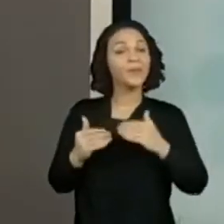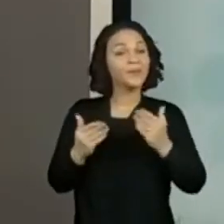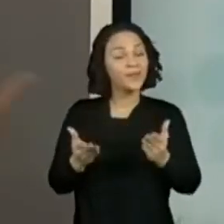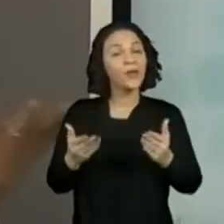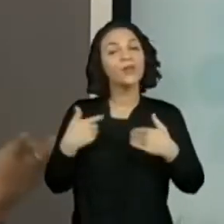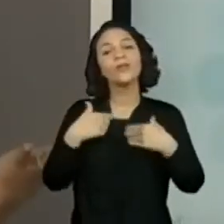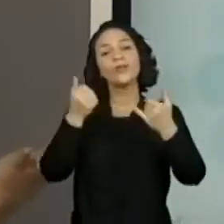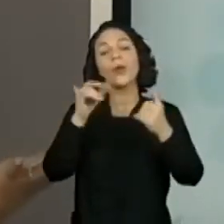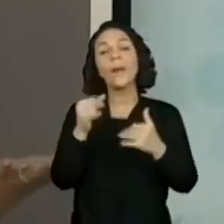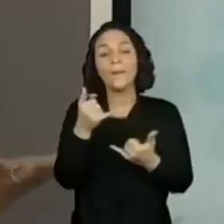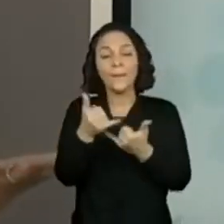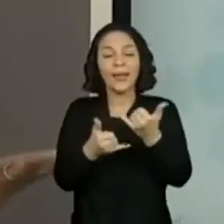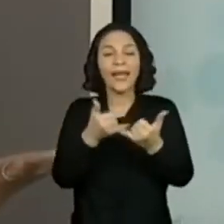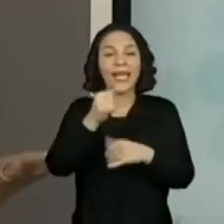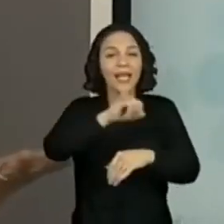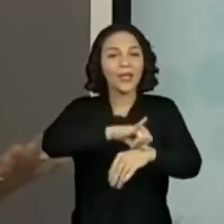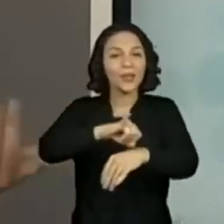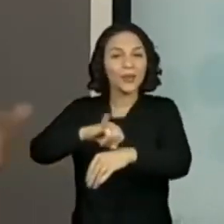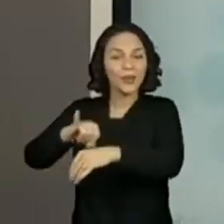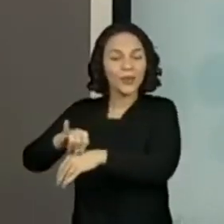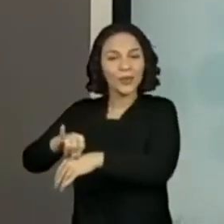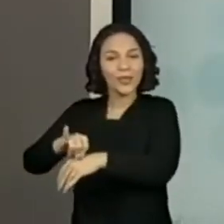nosso brinquedo preferido.